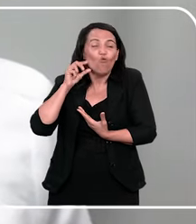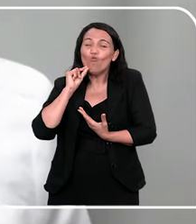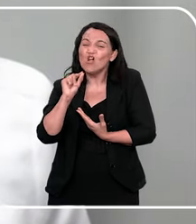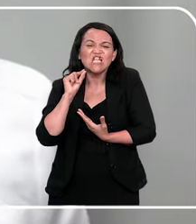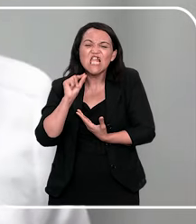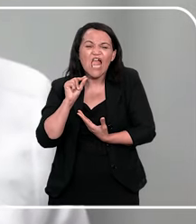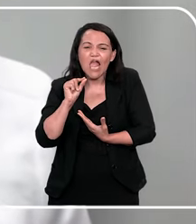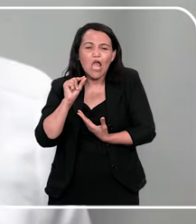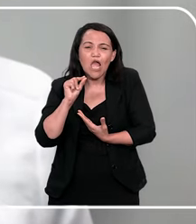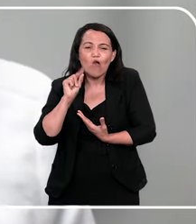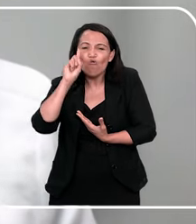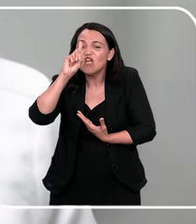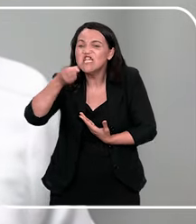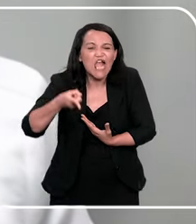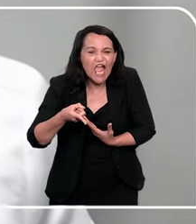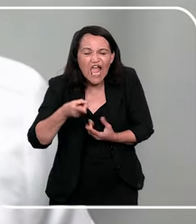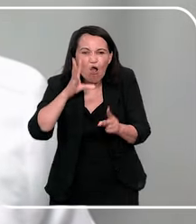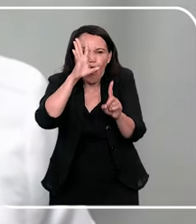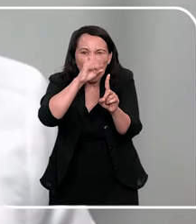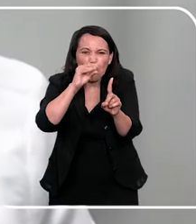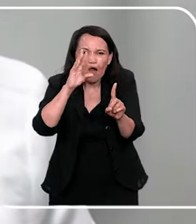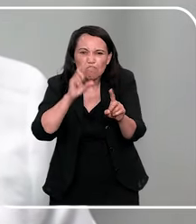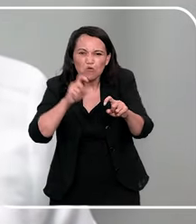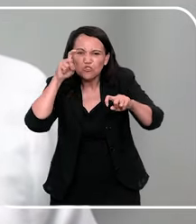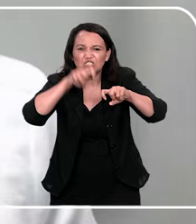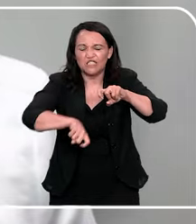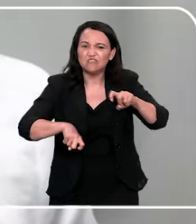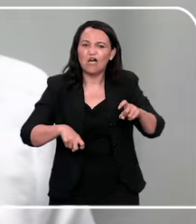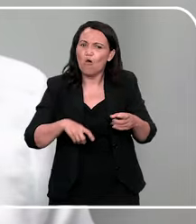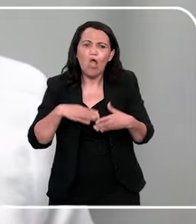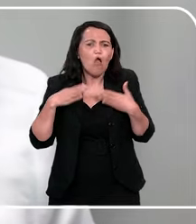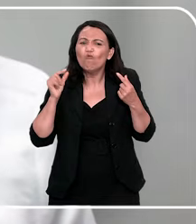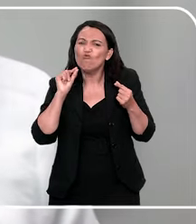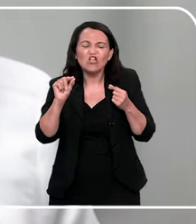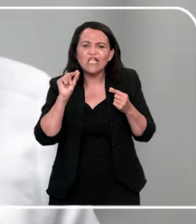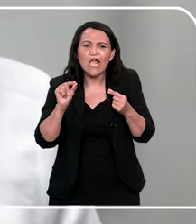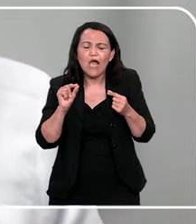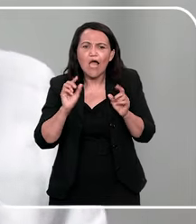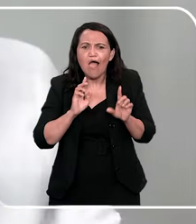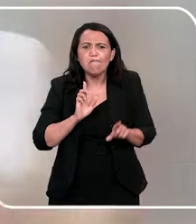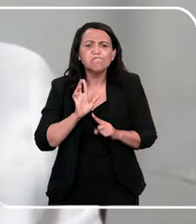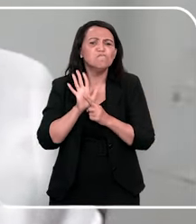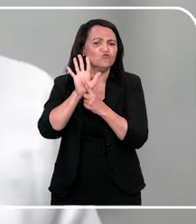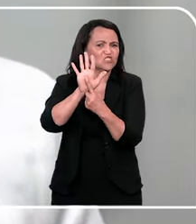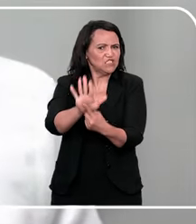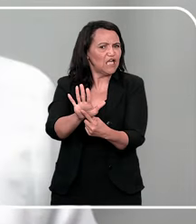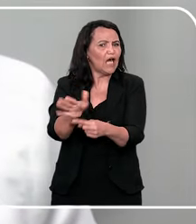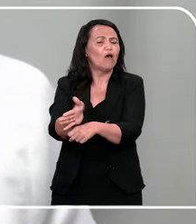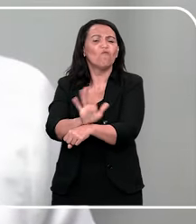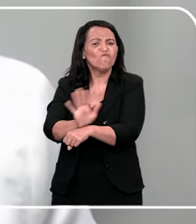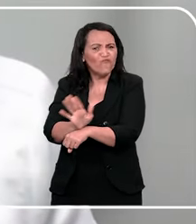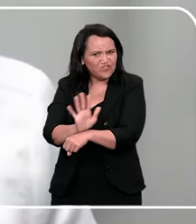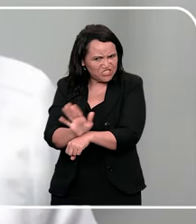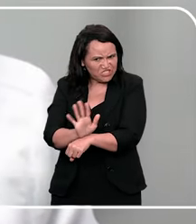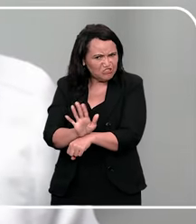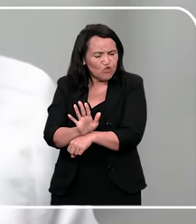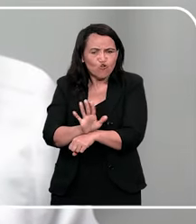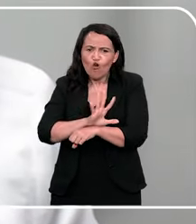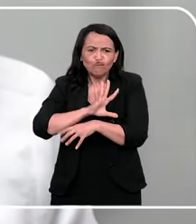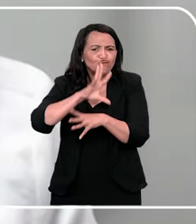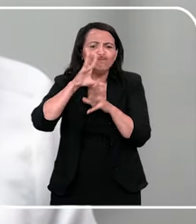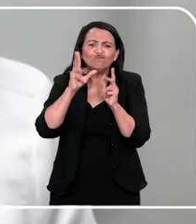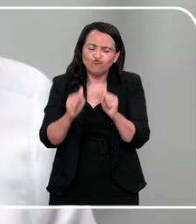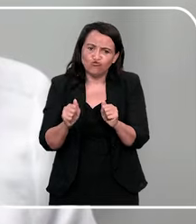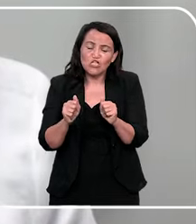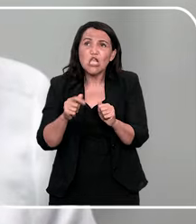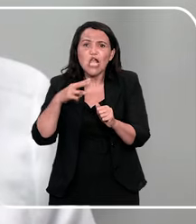sexual, que é muito além do que a conjunção carnal, seria eu mostrar um vídeo, enfim, tudo aquilo que você já exemplificou, me